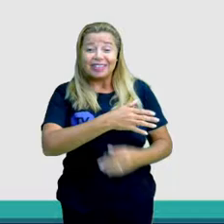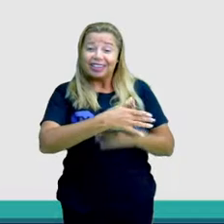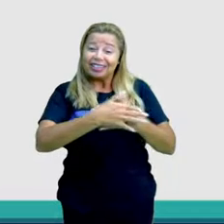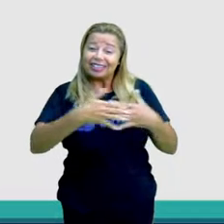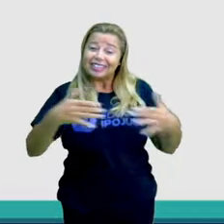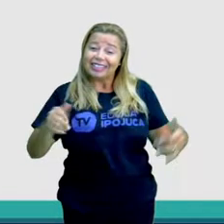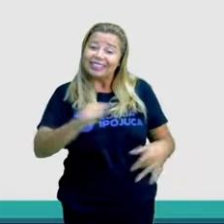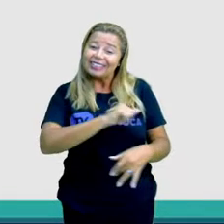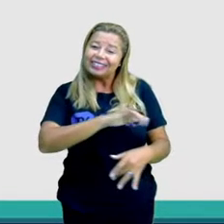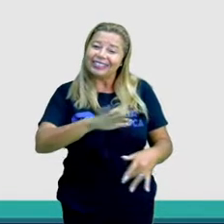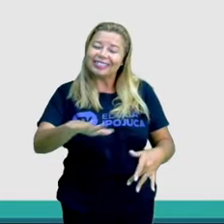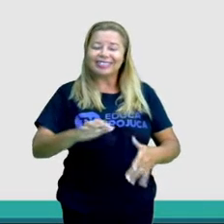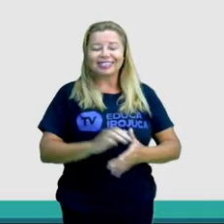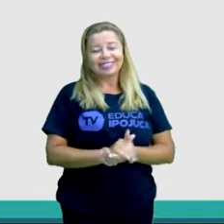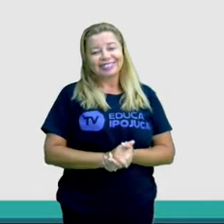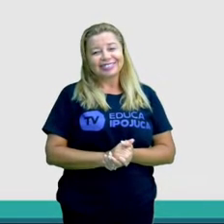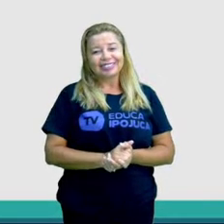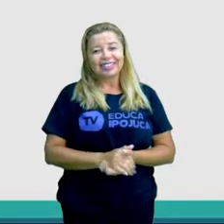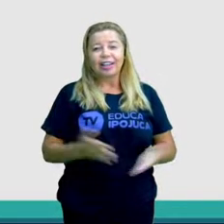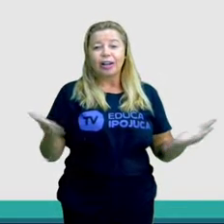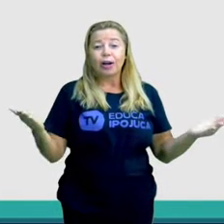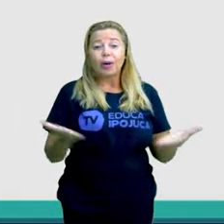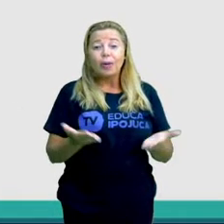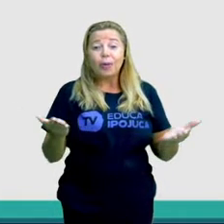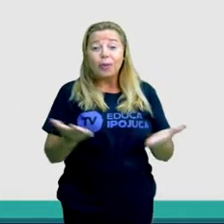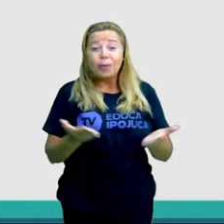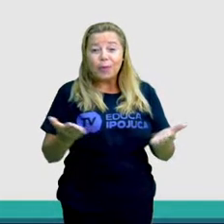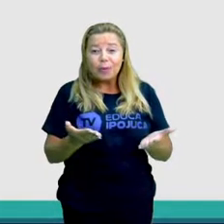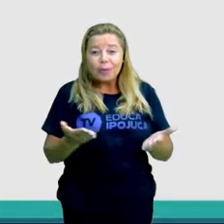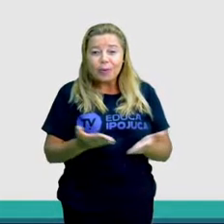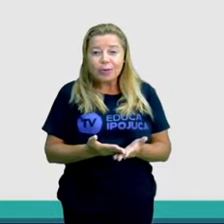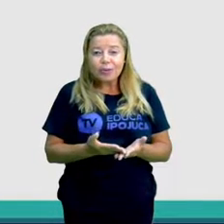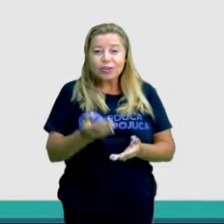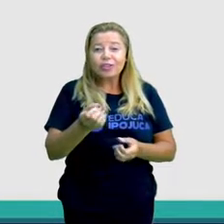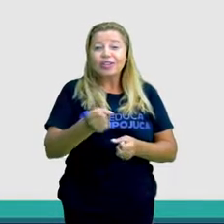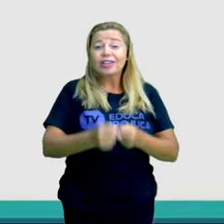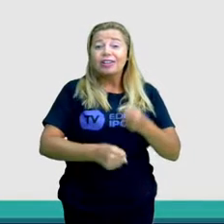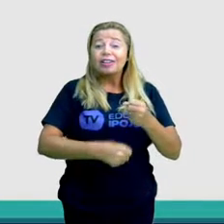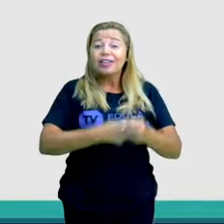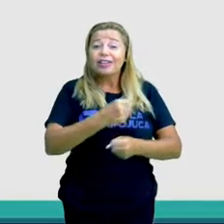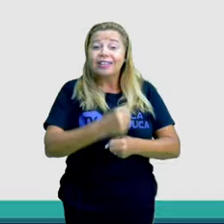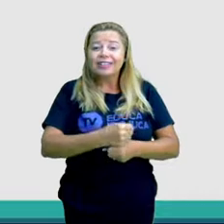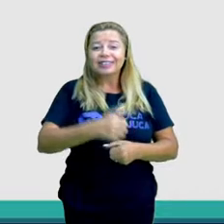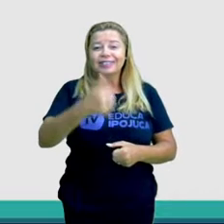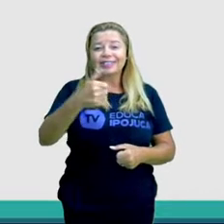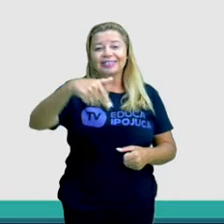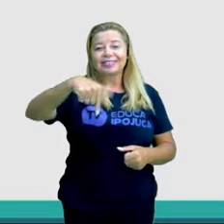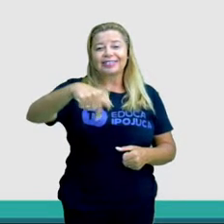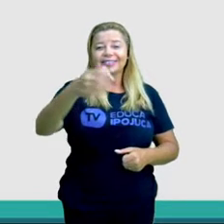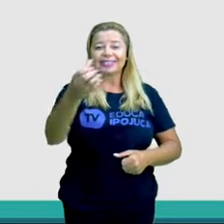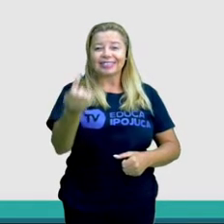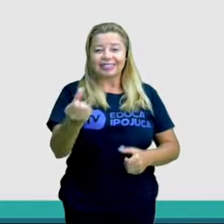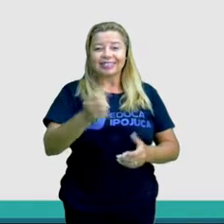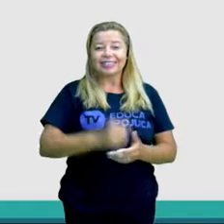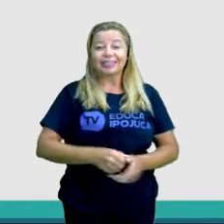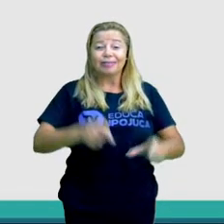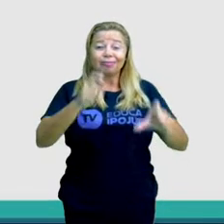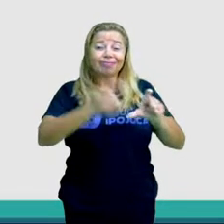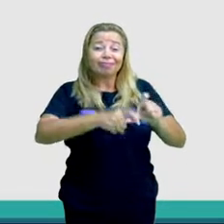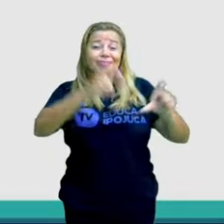Ipojuca, que hoje completa 176 anos de